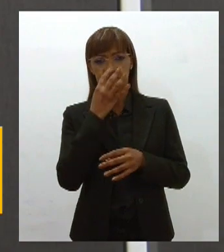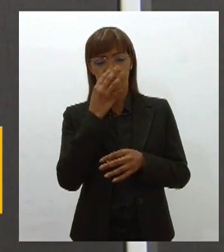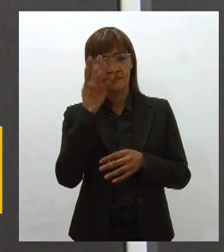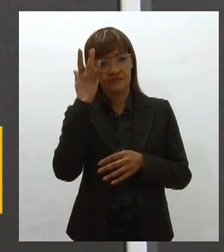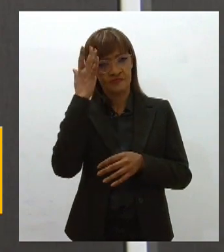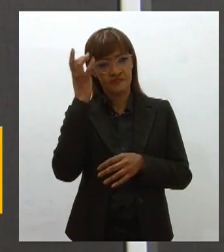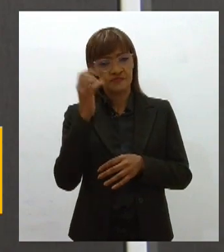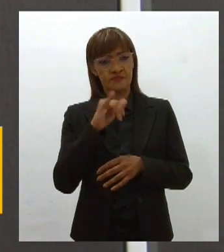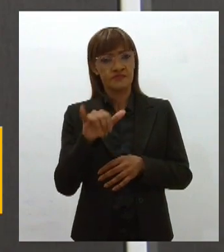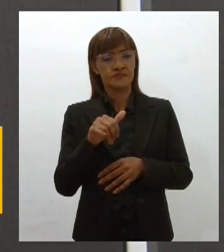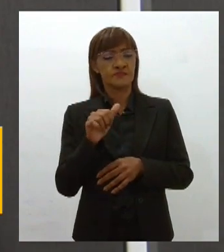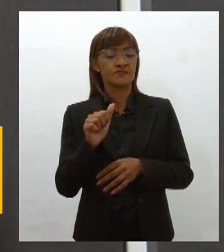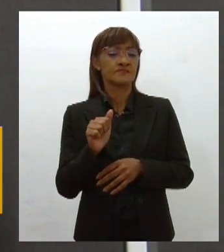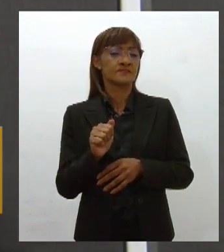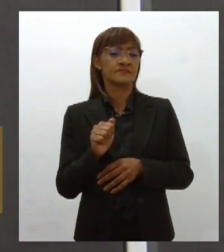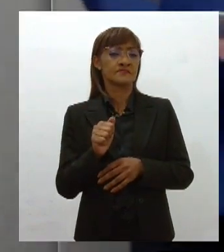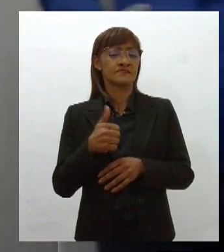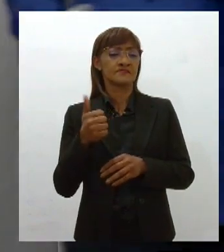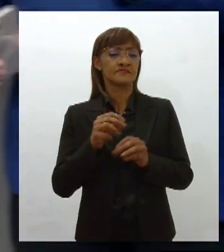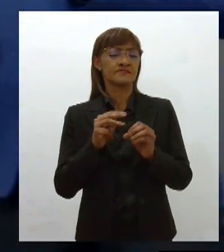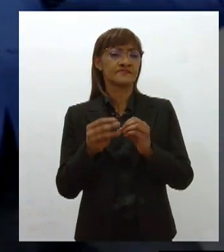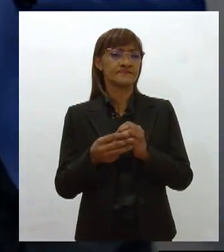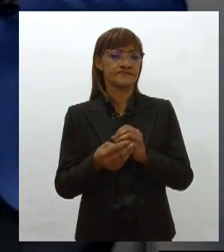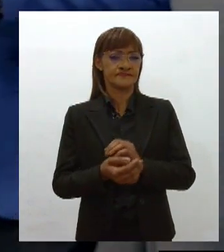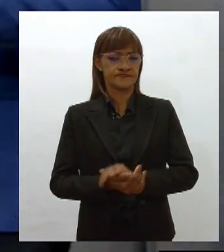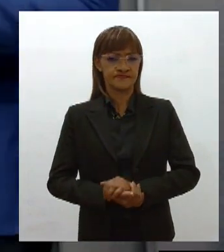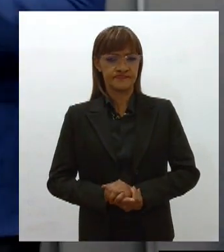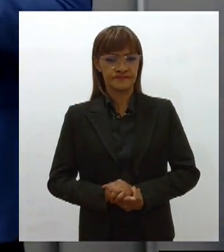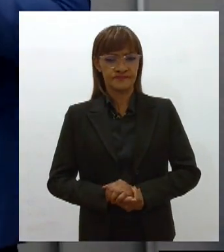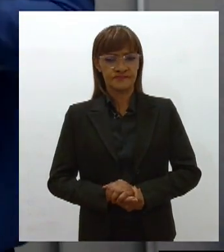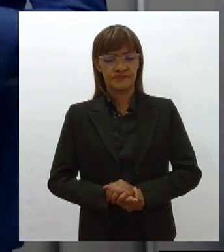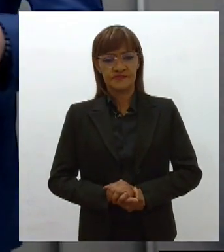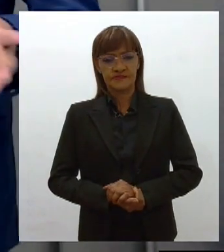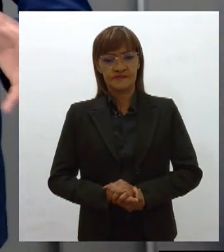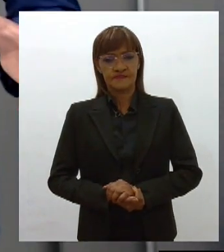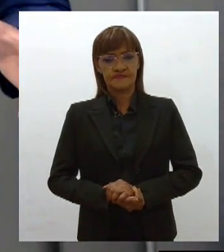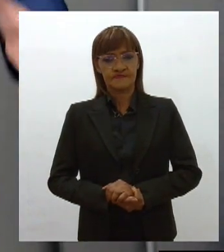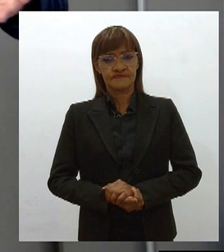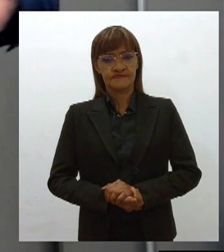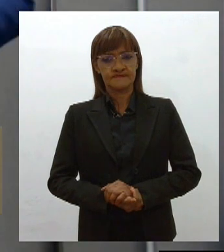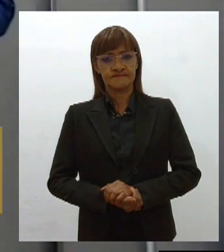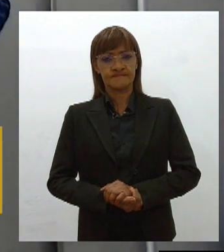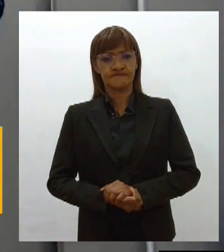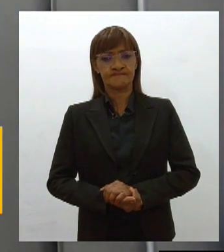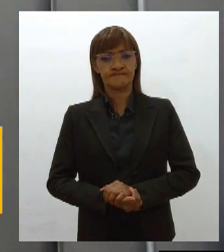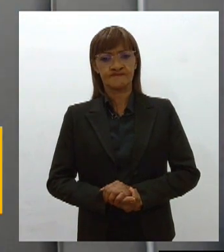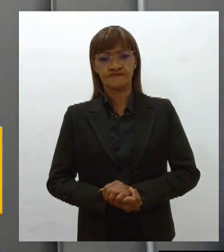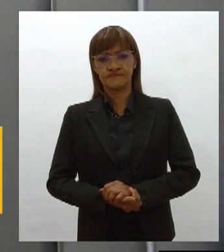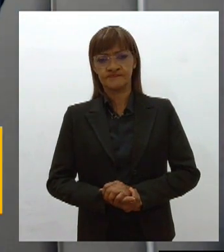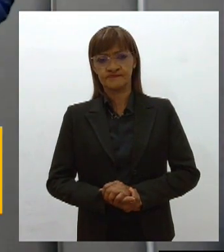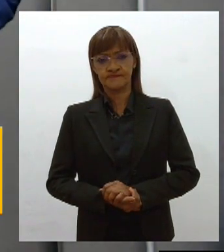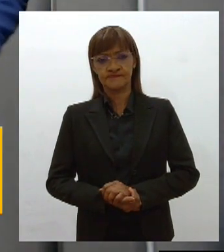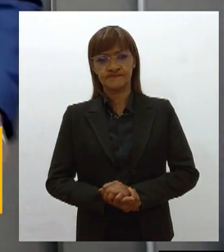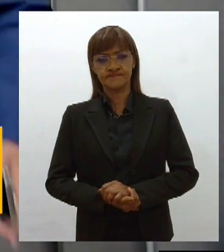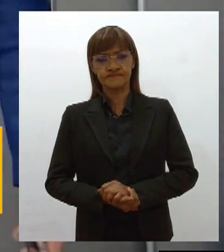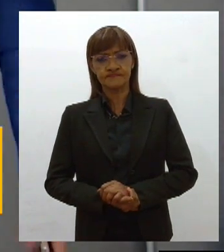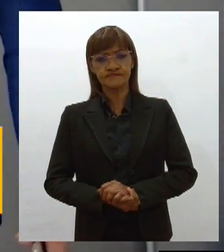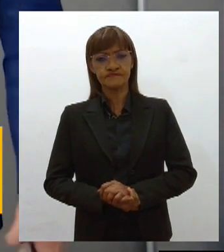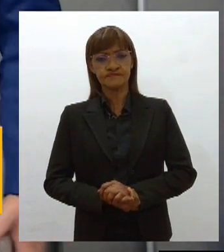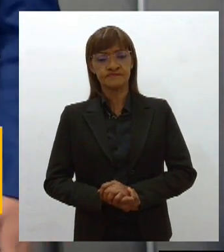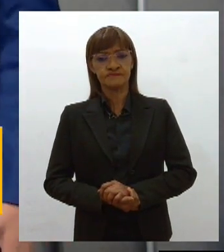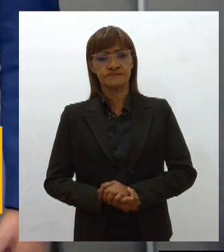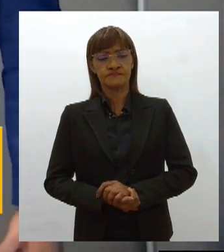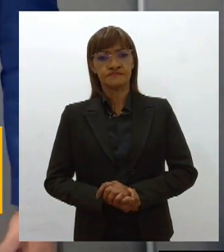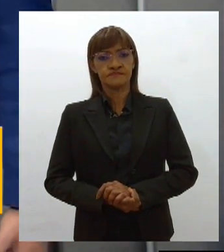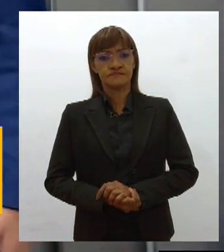Jornal da Alesse, primeira edição. Agora vamos aos destaques da sessão plenária de ontem na Assembleia Legislativa. Os deputados